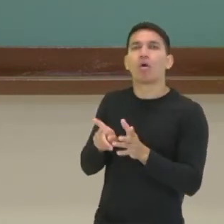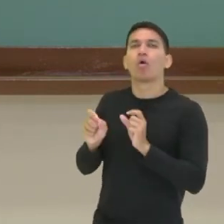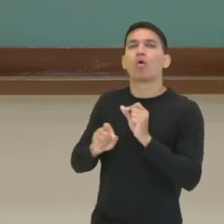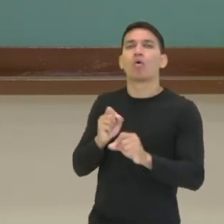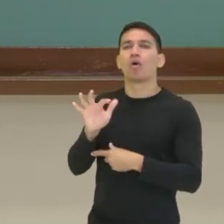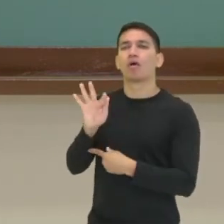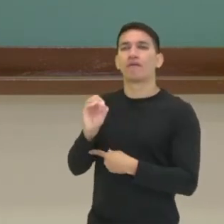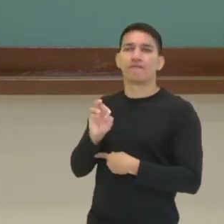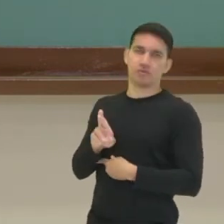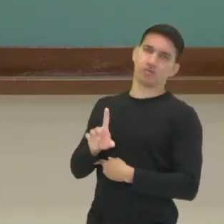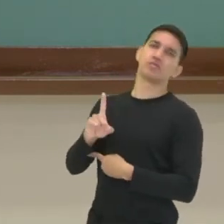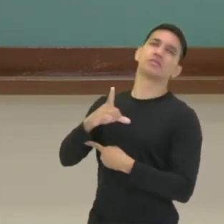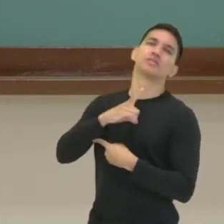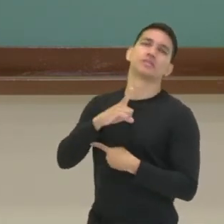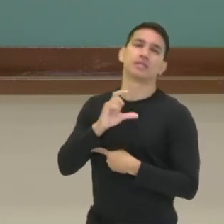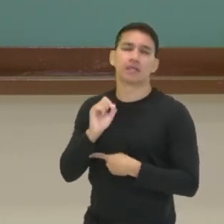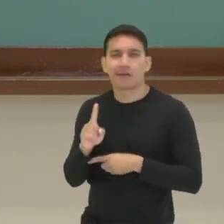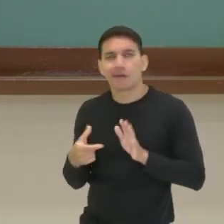Ford, né?